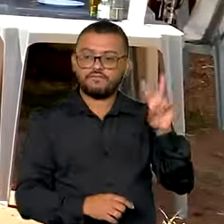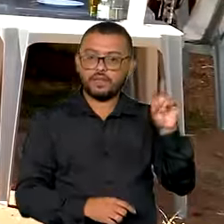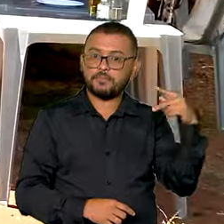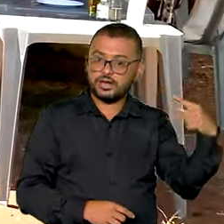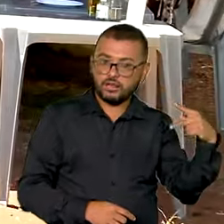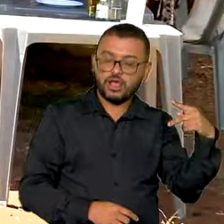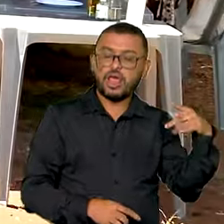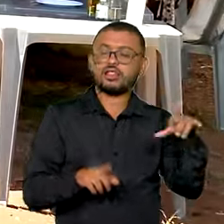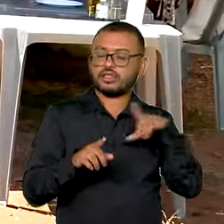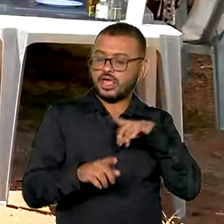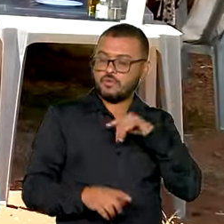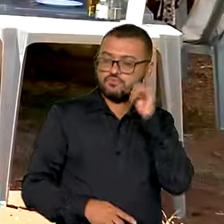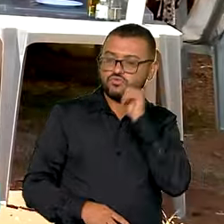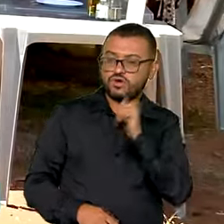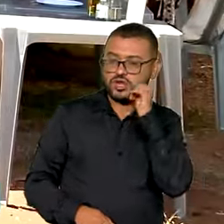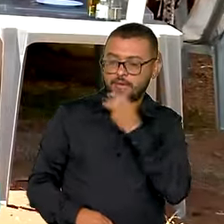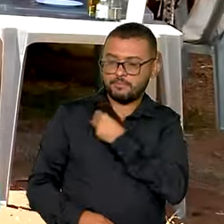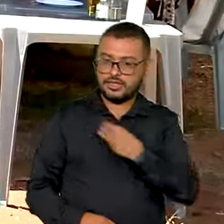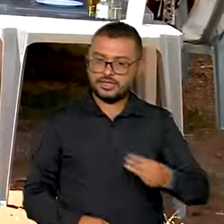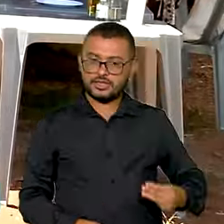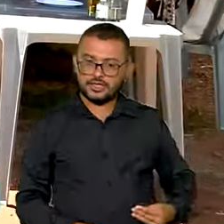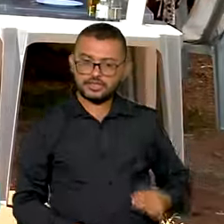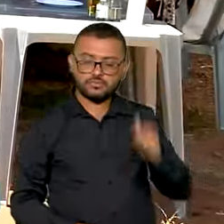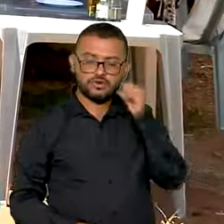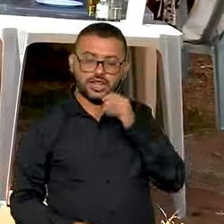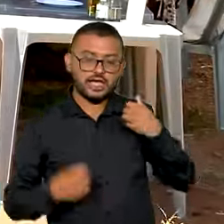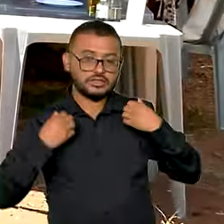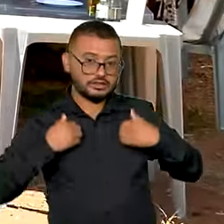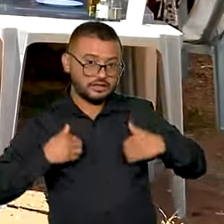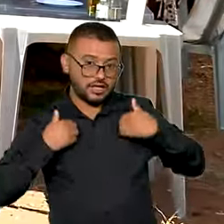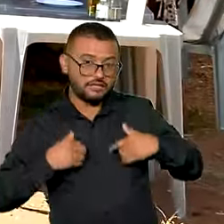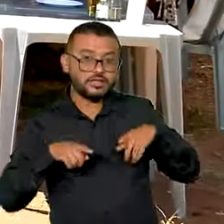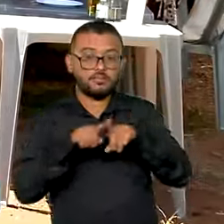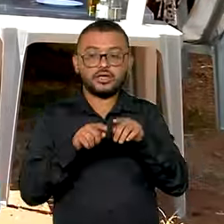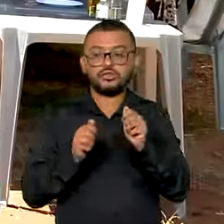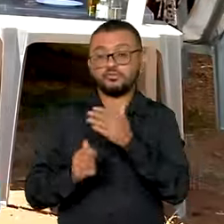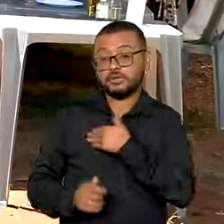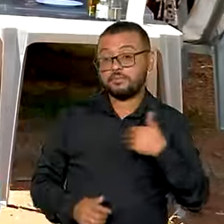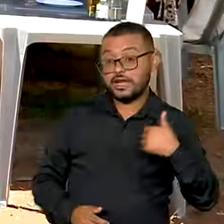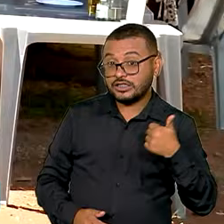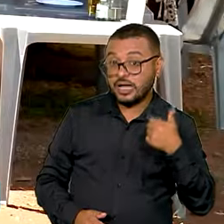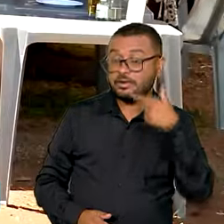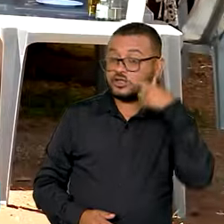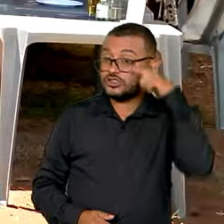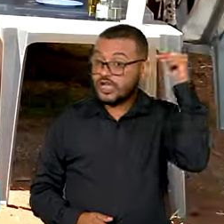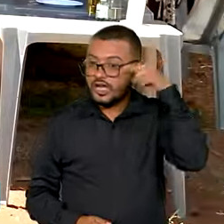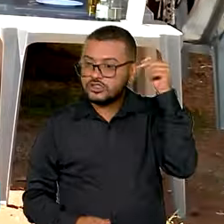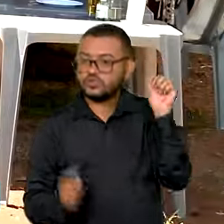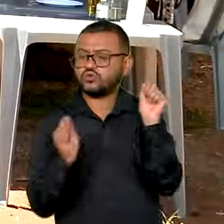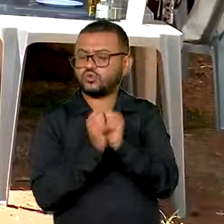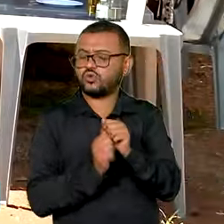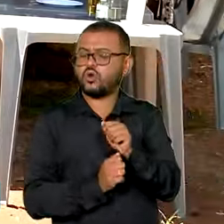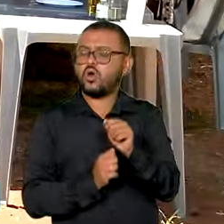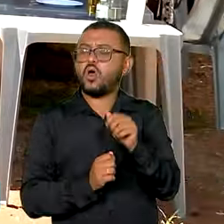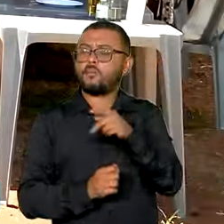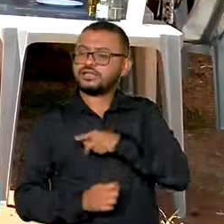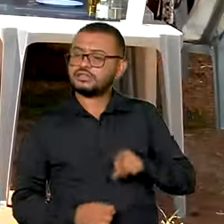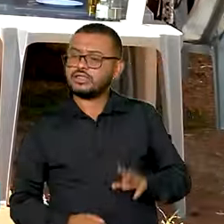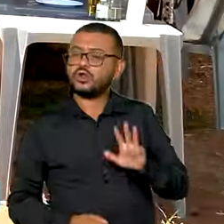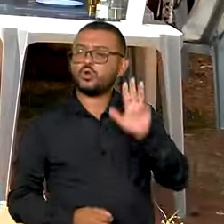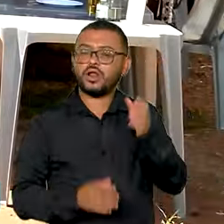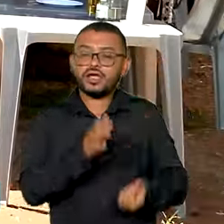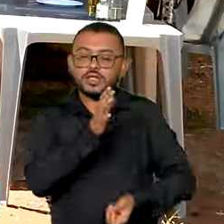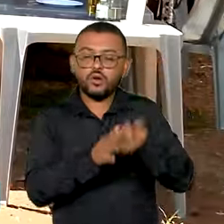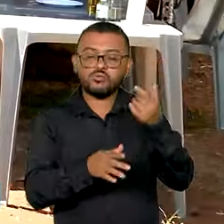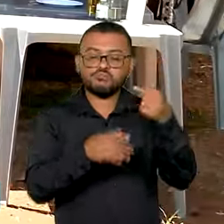da ministra das Mulheres, Cida Gonçalves, e da primeira-dama, Janja da Silva, o presidente Lula lançou